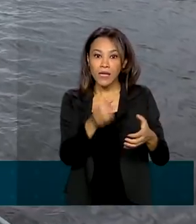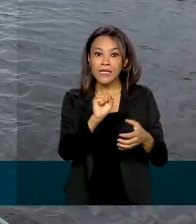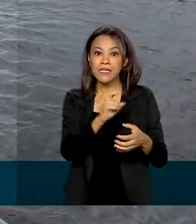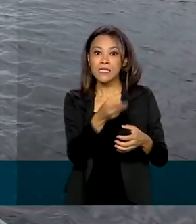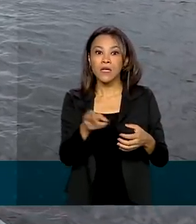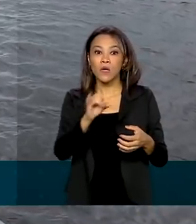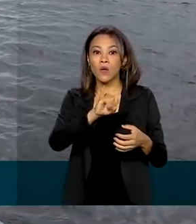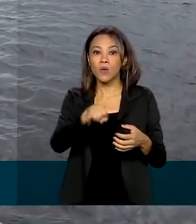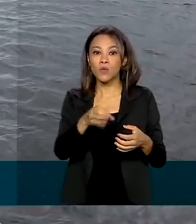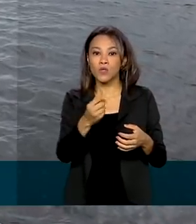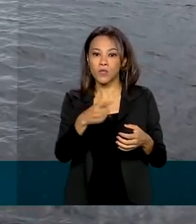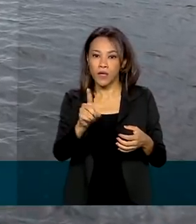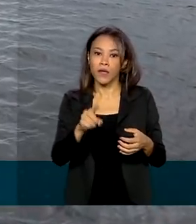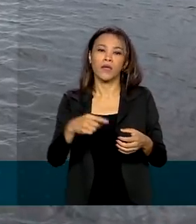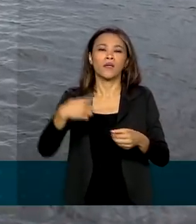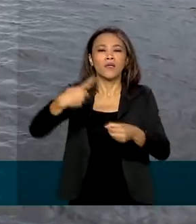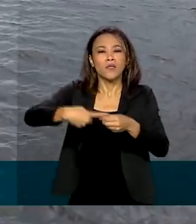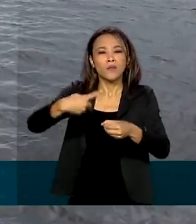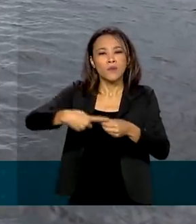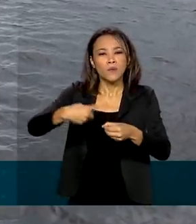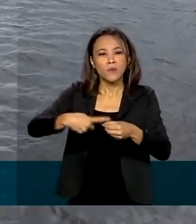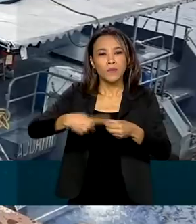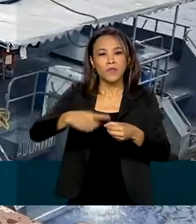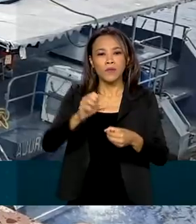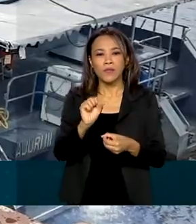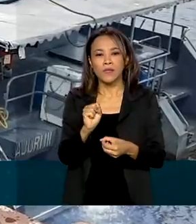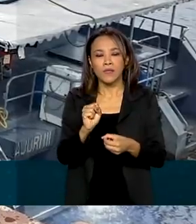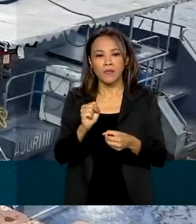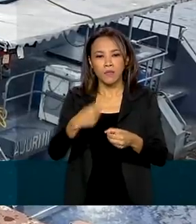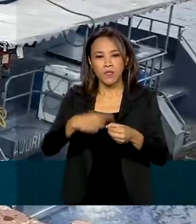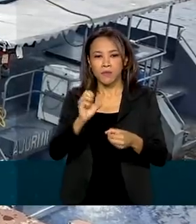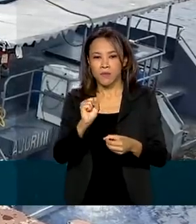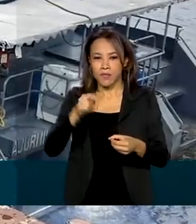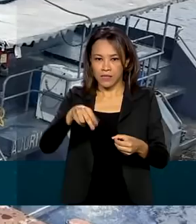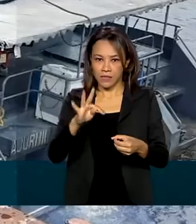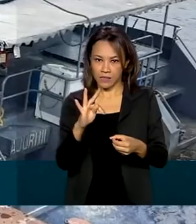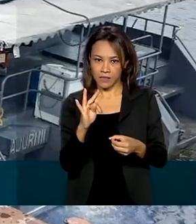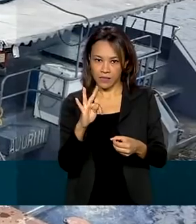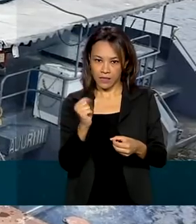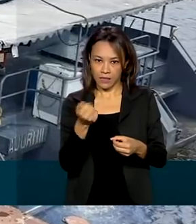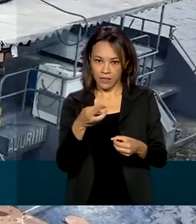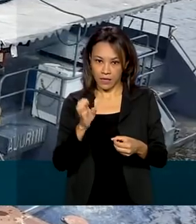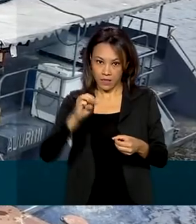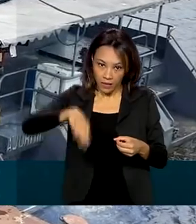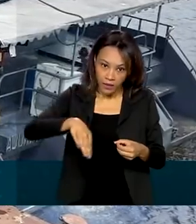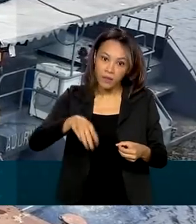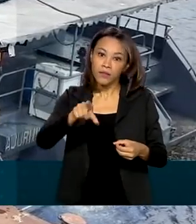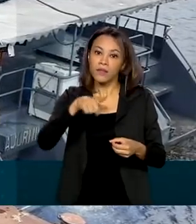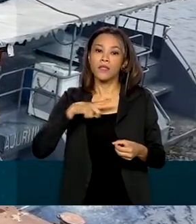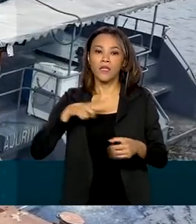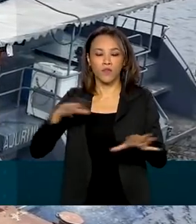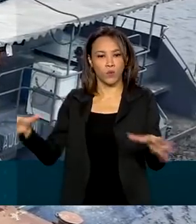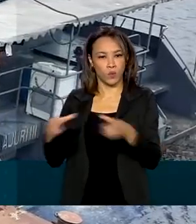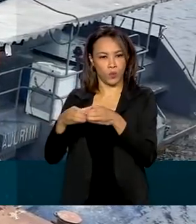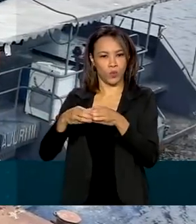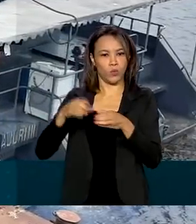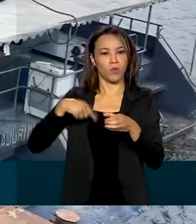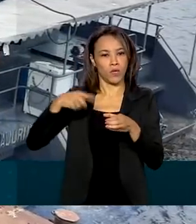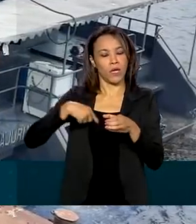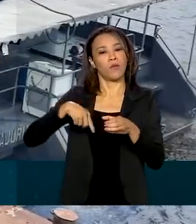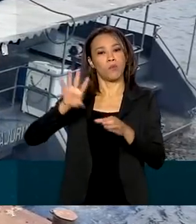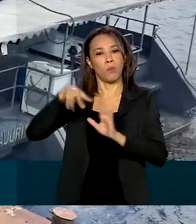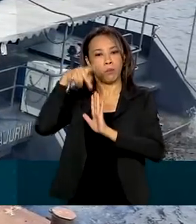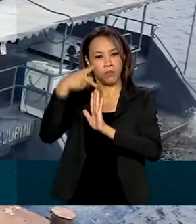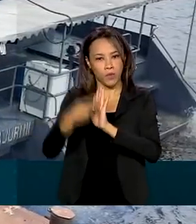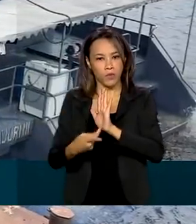rio Arapiuns, município de Santarém. A ação foi coordenada pelo Comando Conjunto Norte, dentro da Operação Verde Brasil